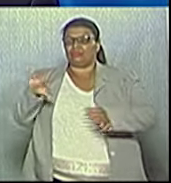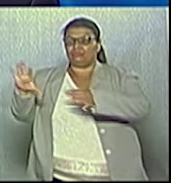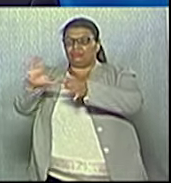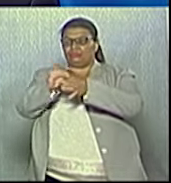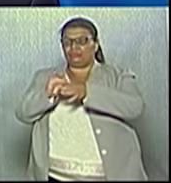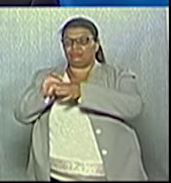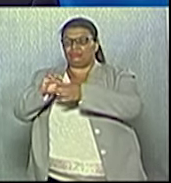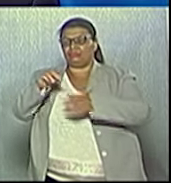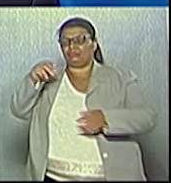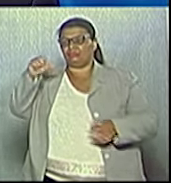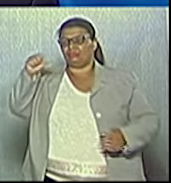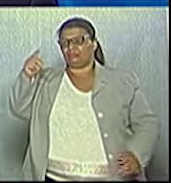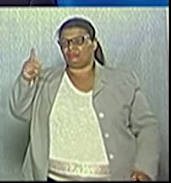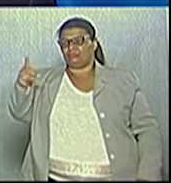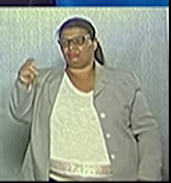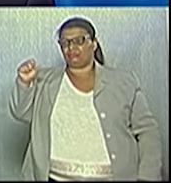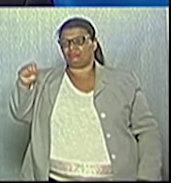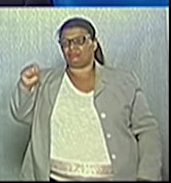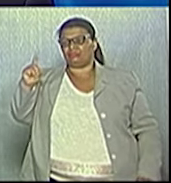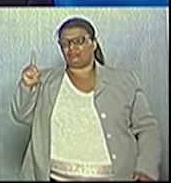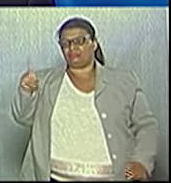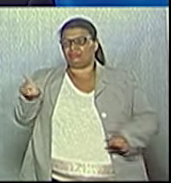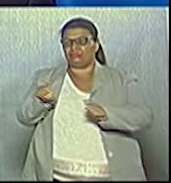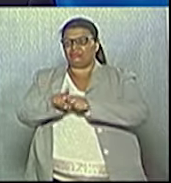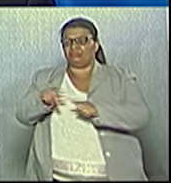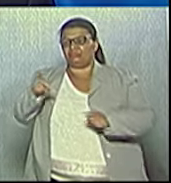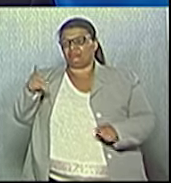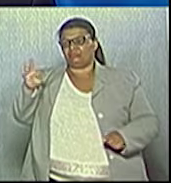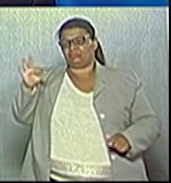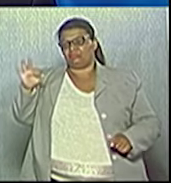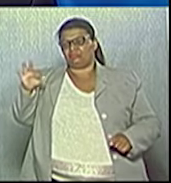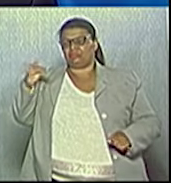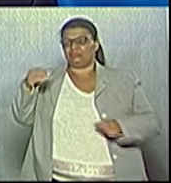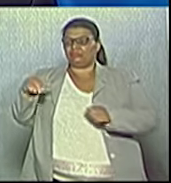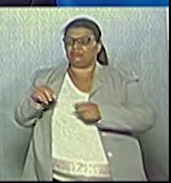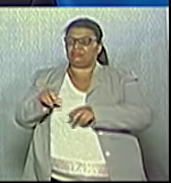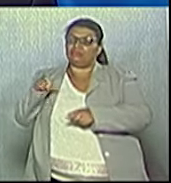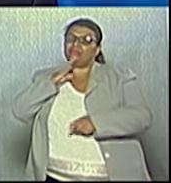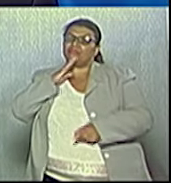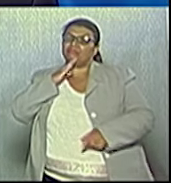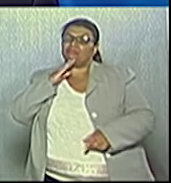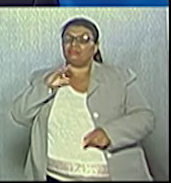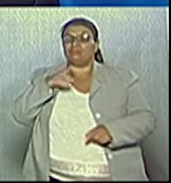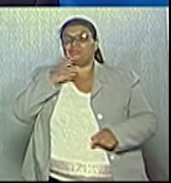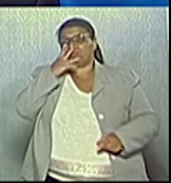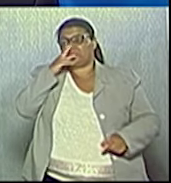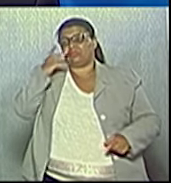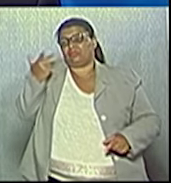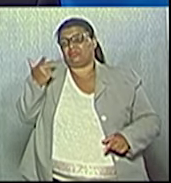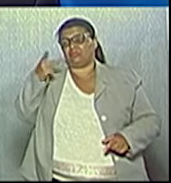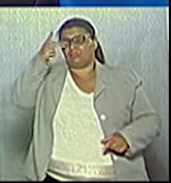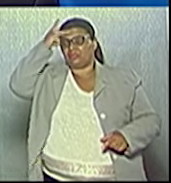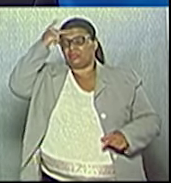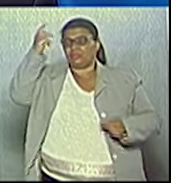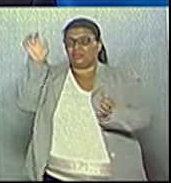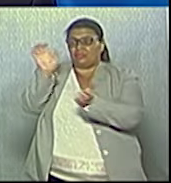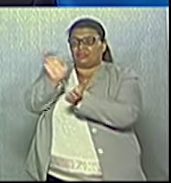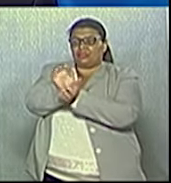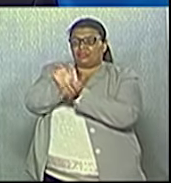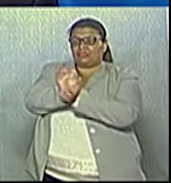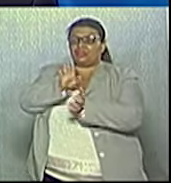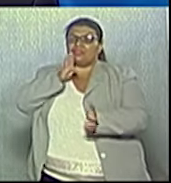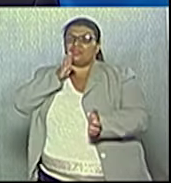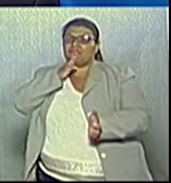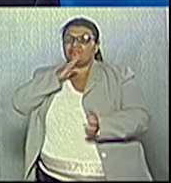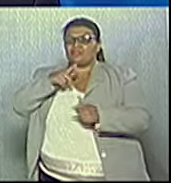PSD. Passei também pelo PT, passei pelo PMDB, mas eu acho que o morador quer discutir os problemas da cidade. Ele quer um